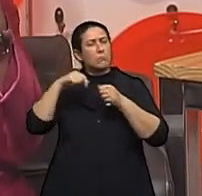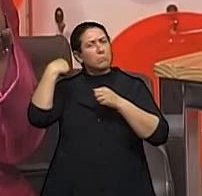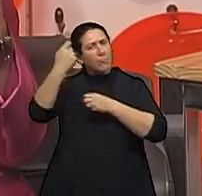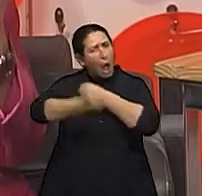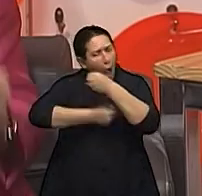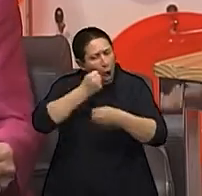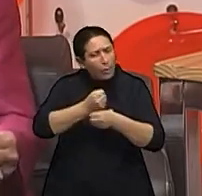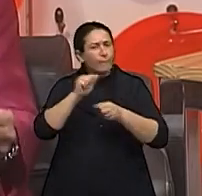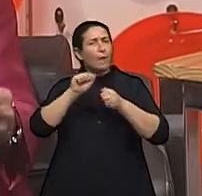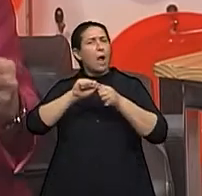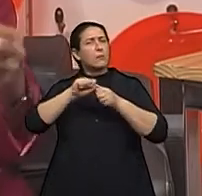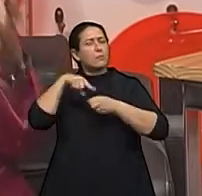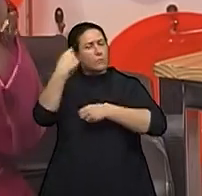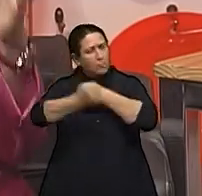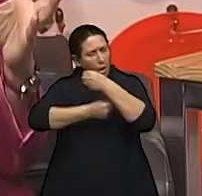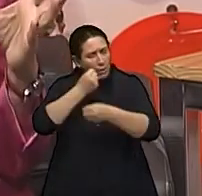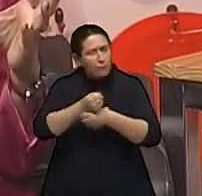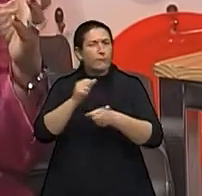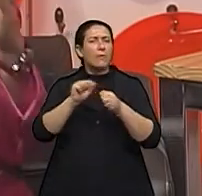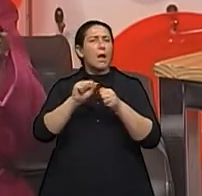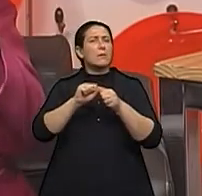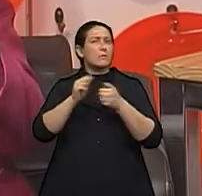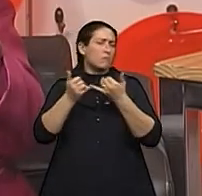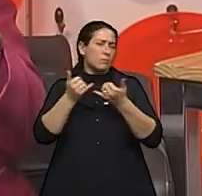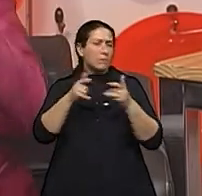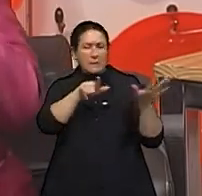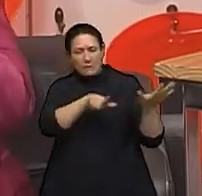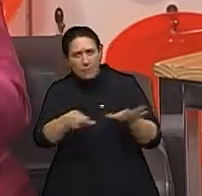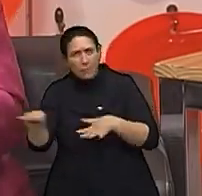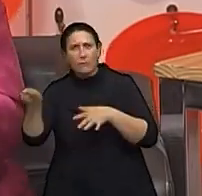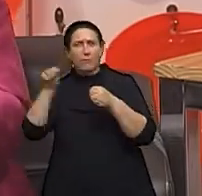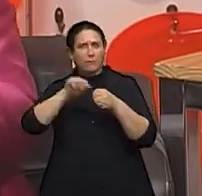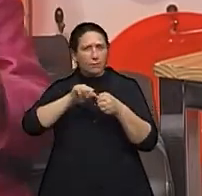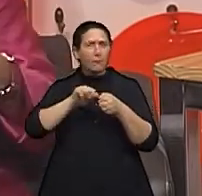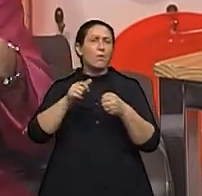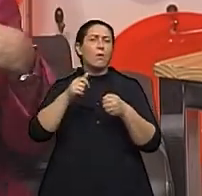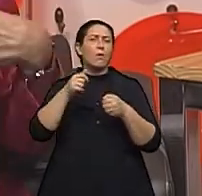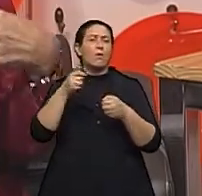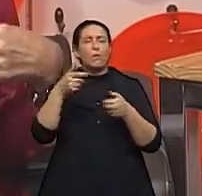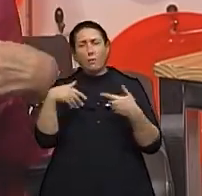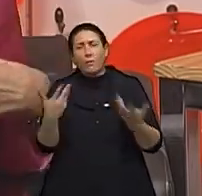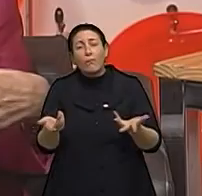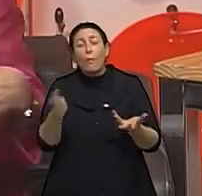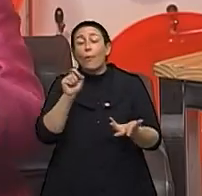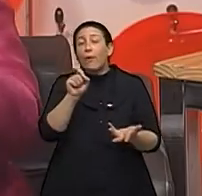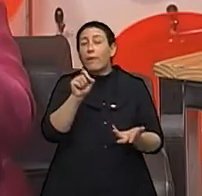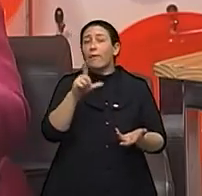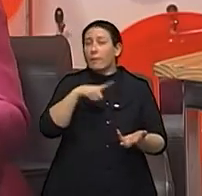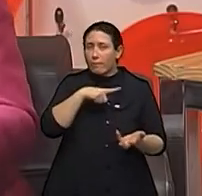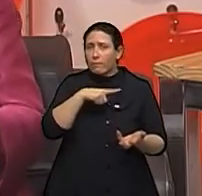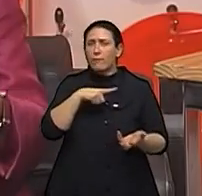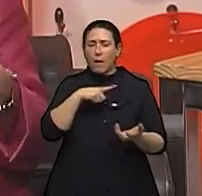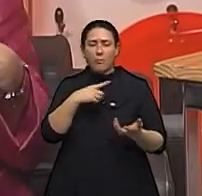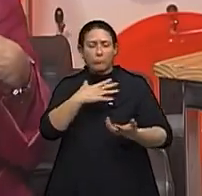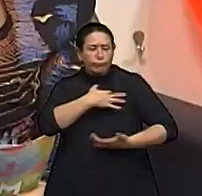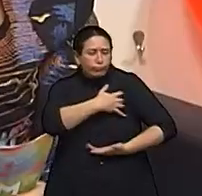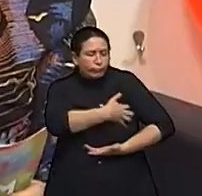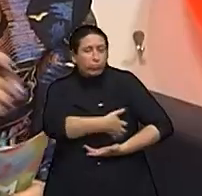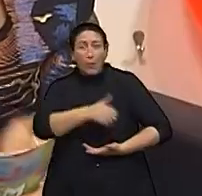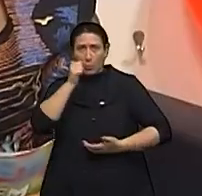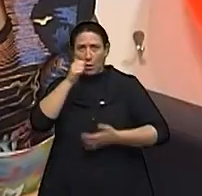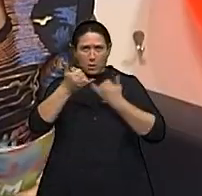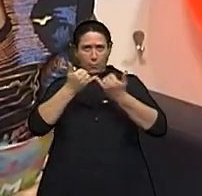semanal, anual, e que se tocam mensalmente...